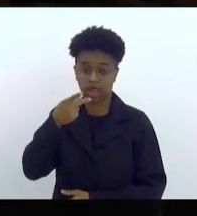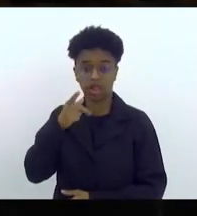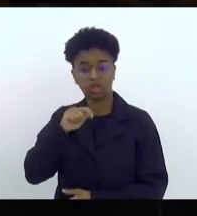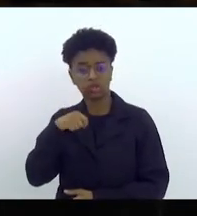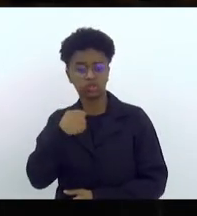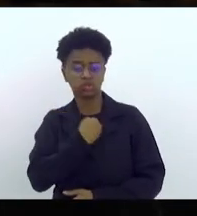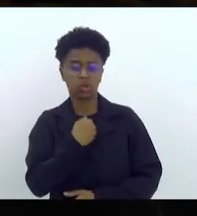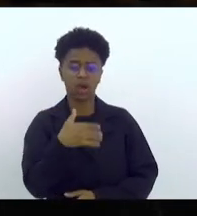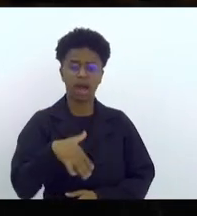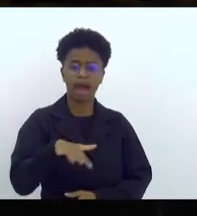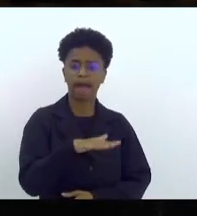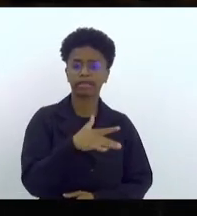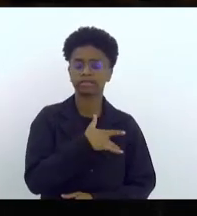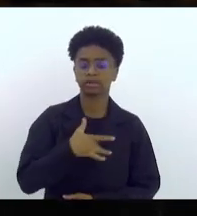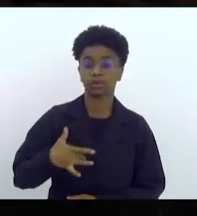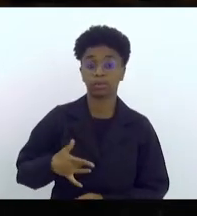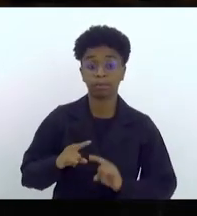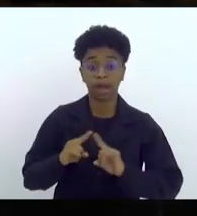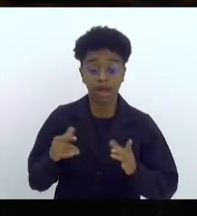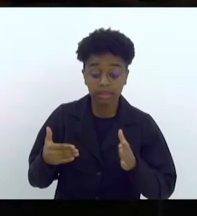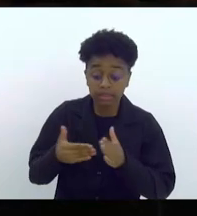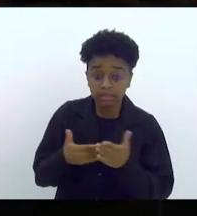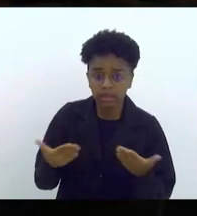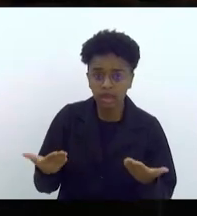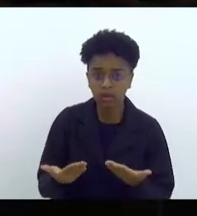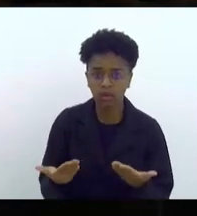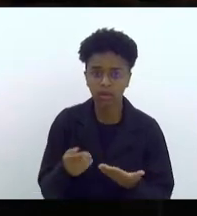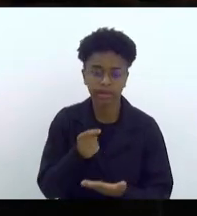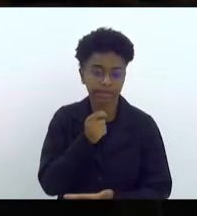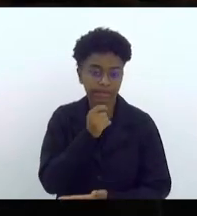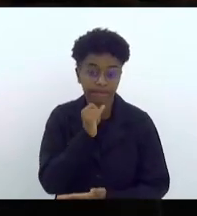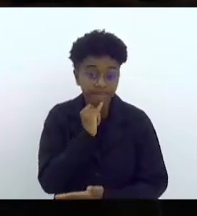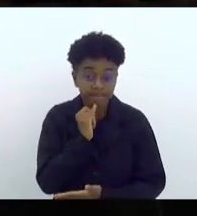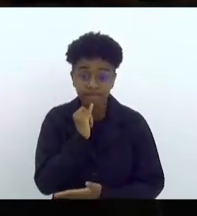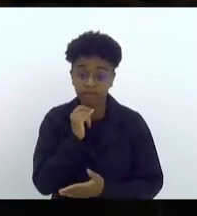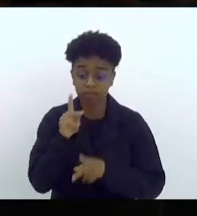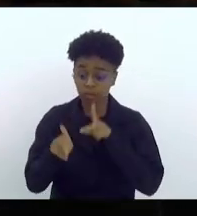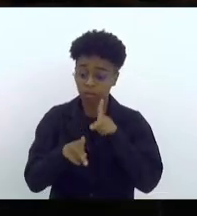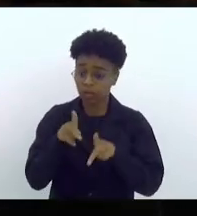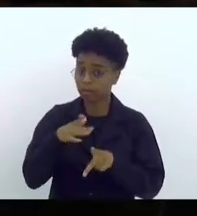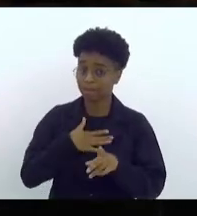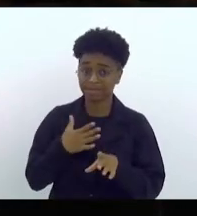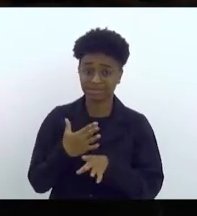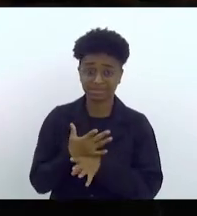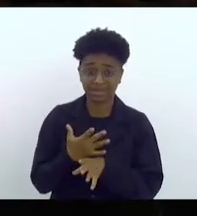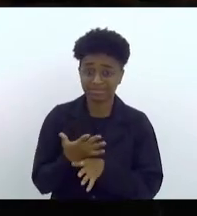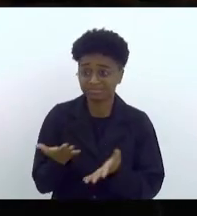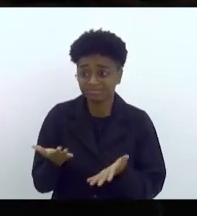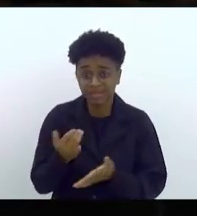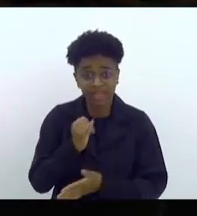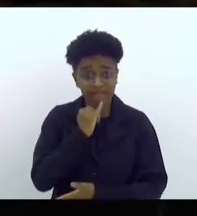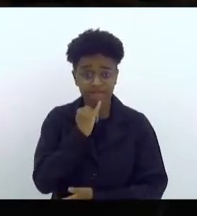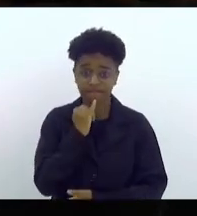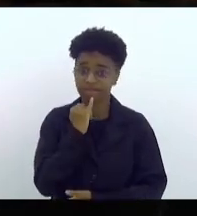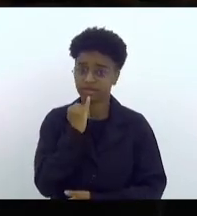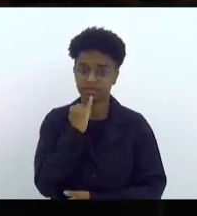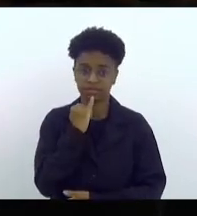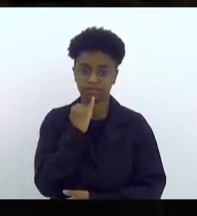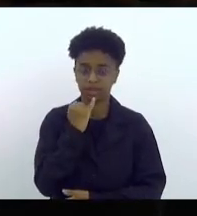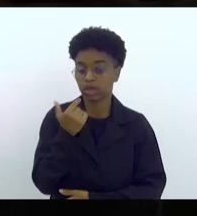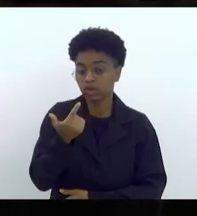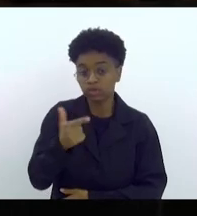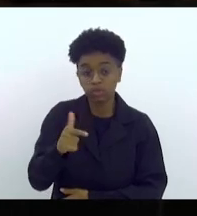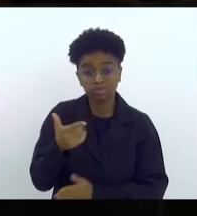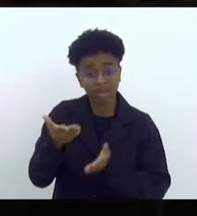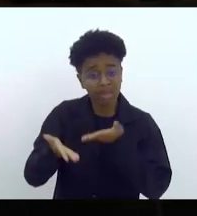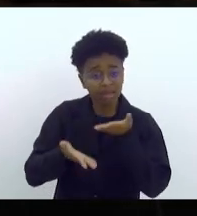da saúde e, até agora, infelizmente, a população da minha cidade, infelizmente, não tem